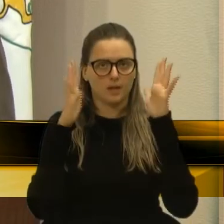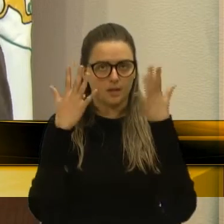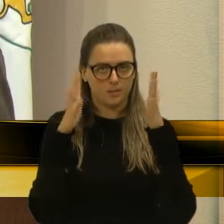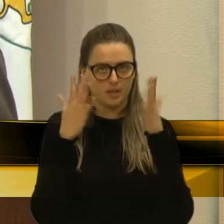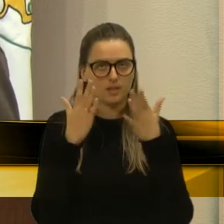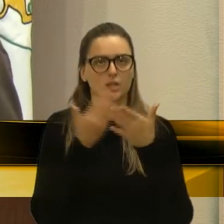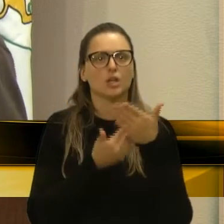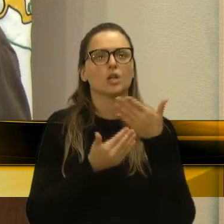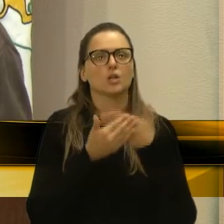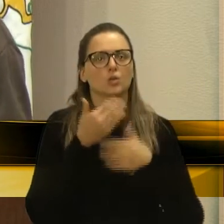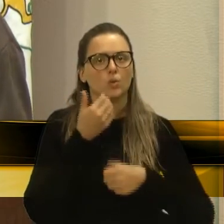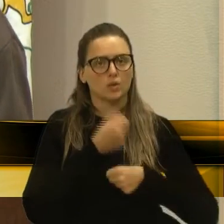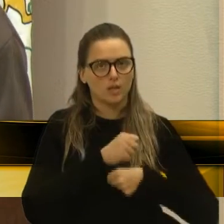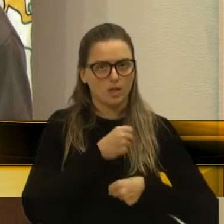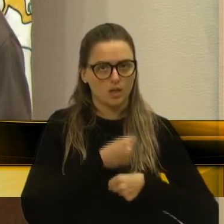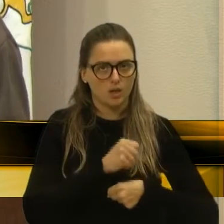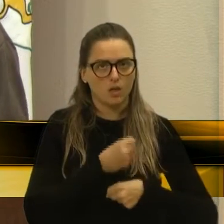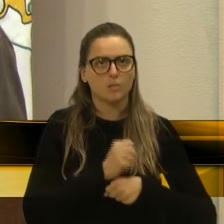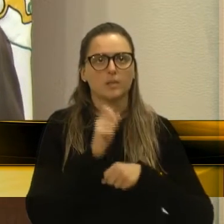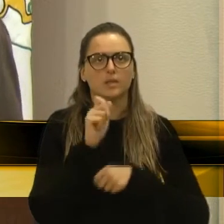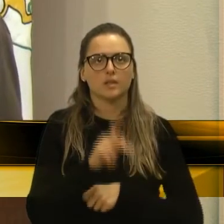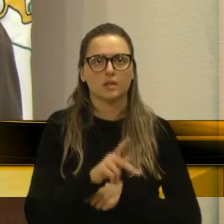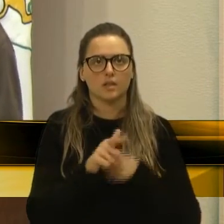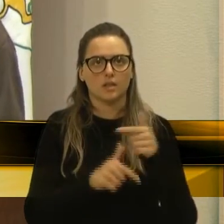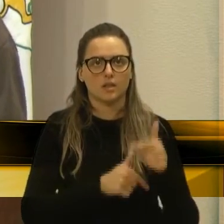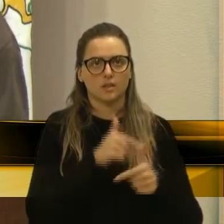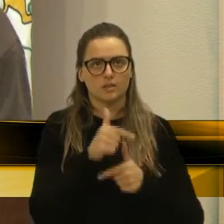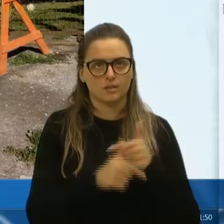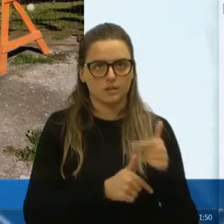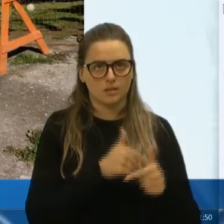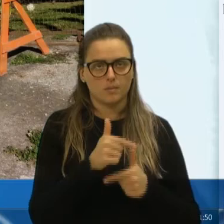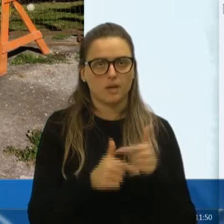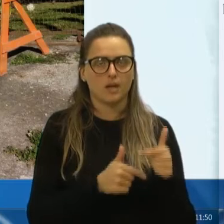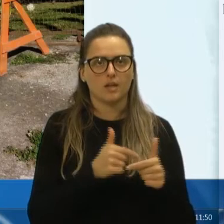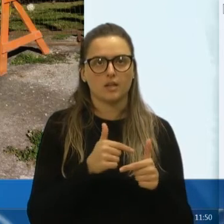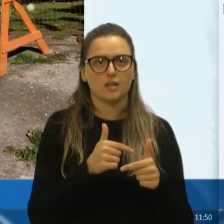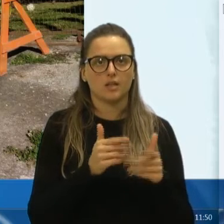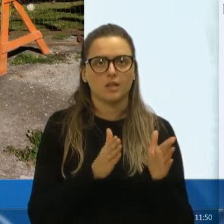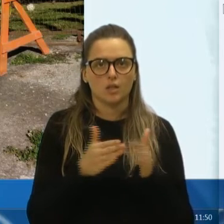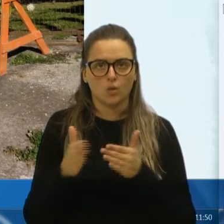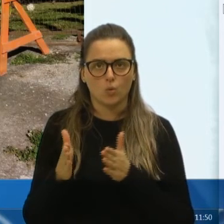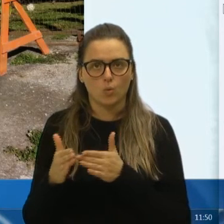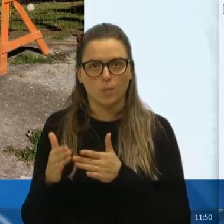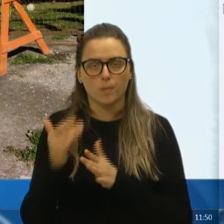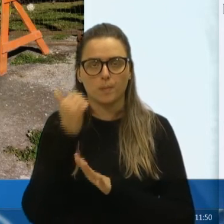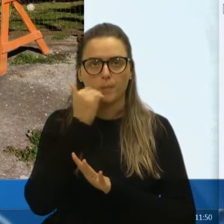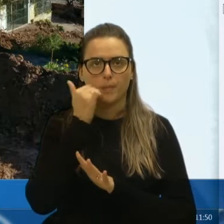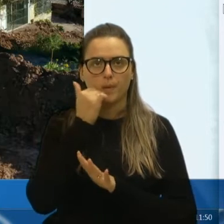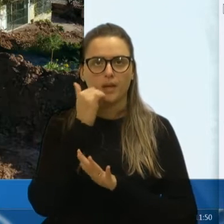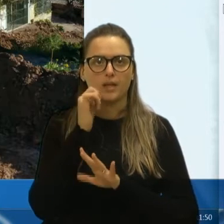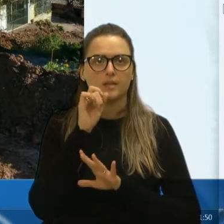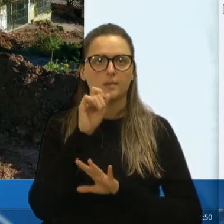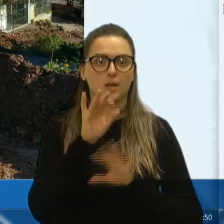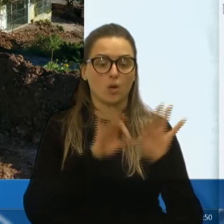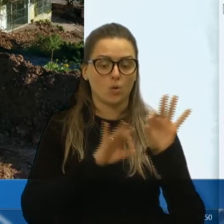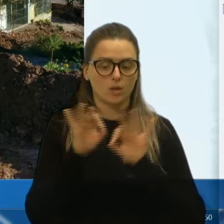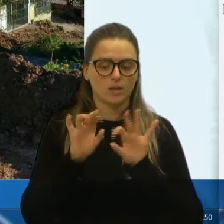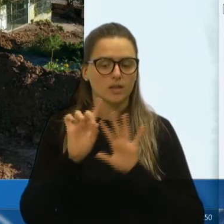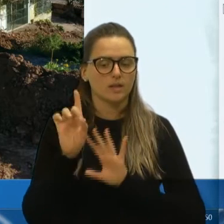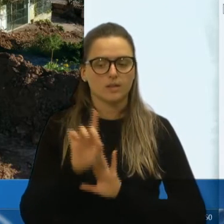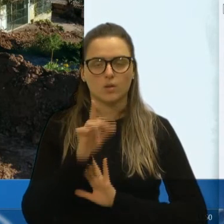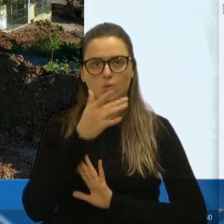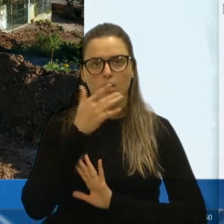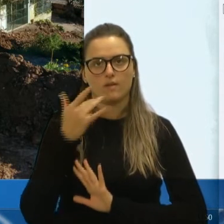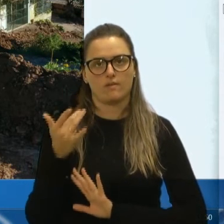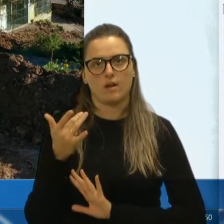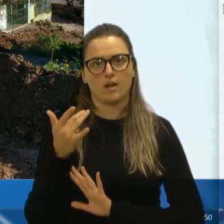essa, essa obra também, quem trabalha, com o calçamento, quem trabalha, para nivelar essas ruas, porque não é fácil, uma rua,